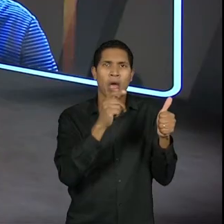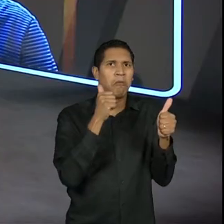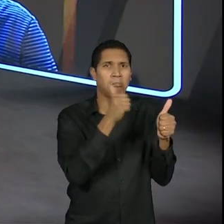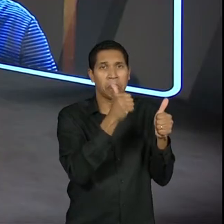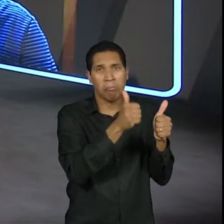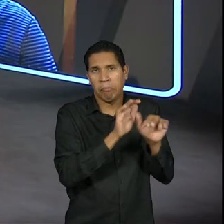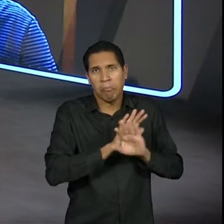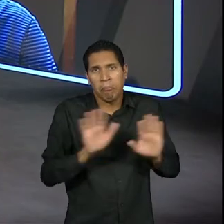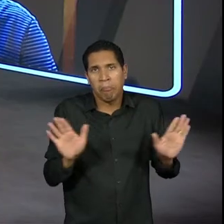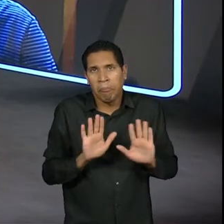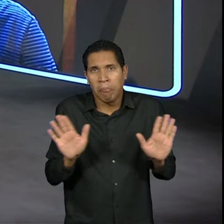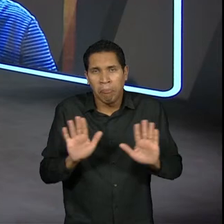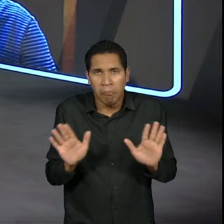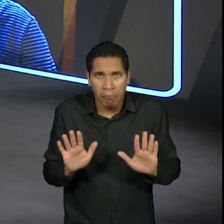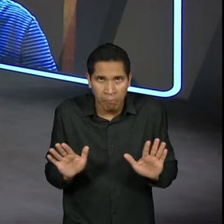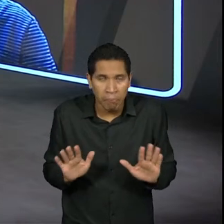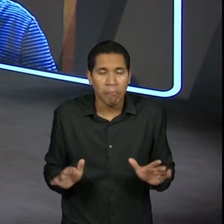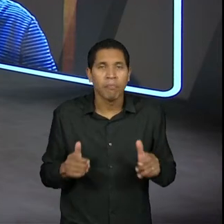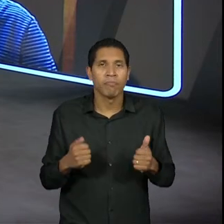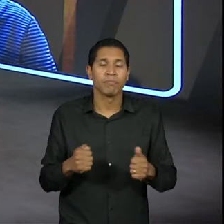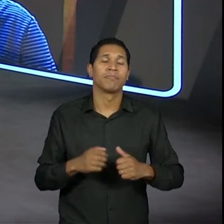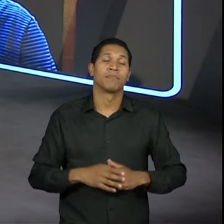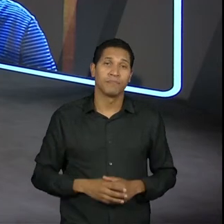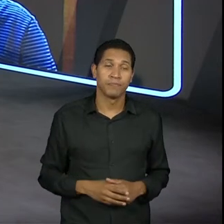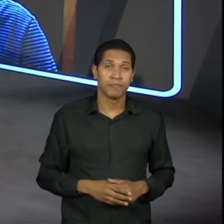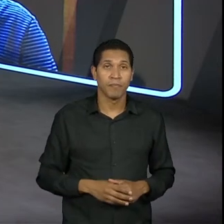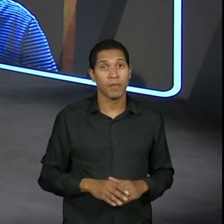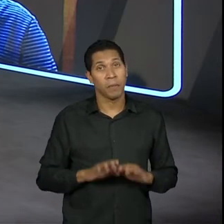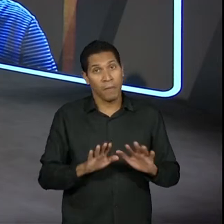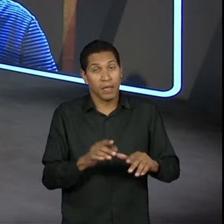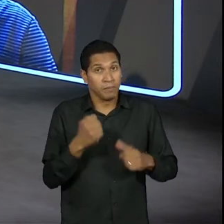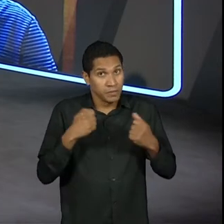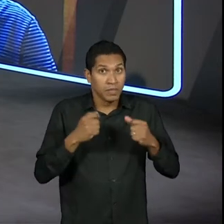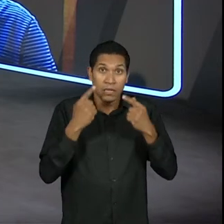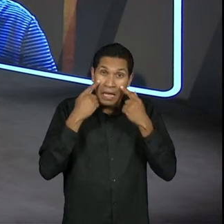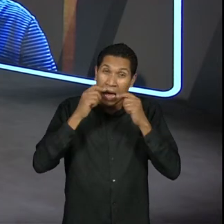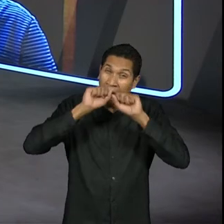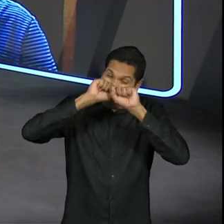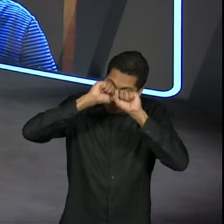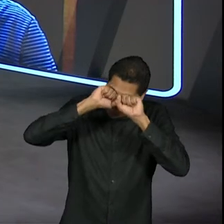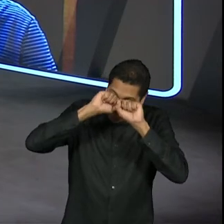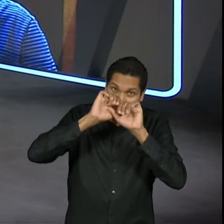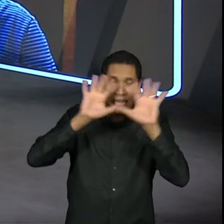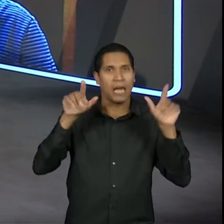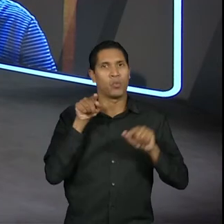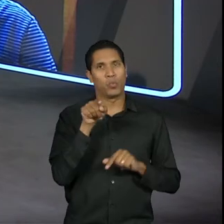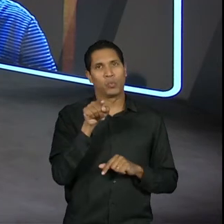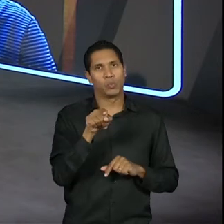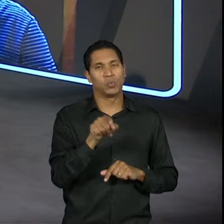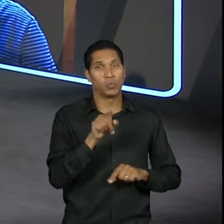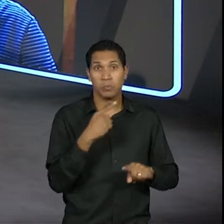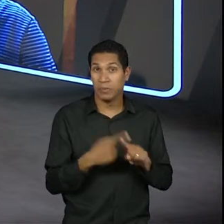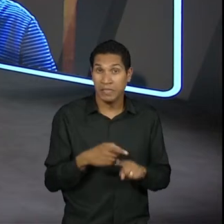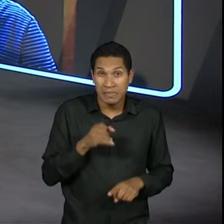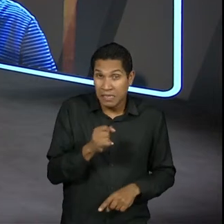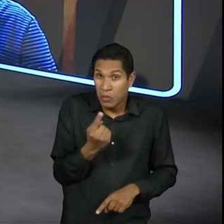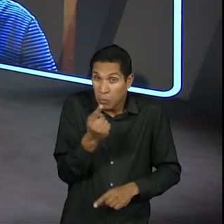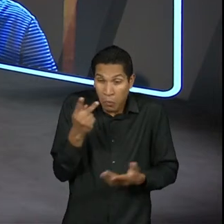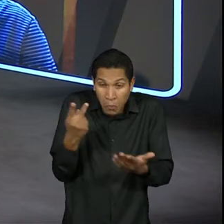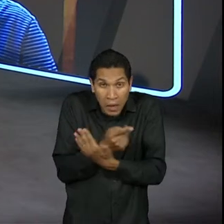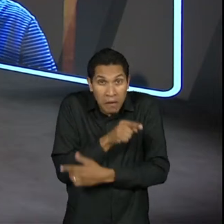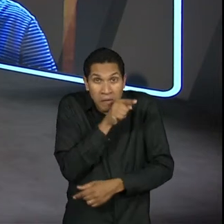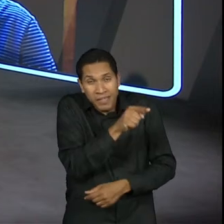poderia postar o outro tipo de atividade. Mas isso precisa ficar muito claro, porque um erro nesse